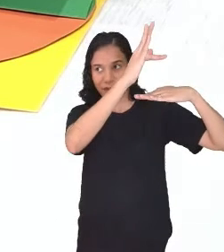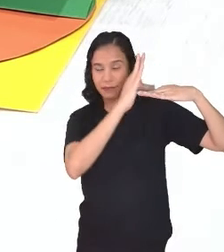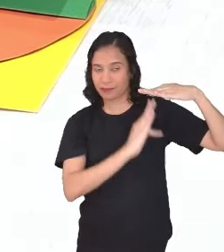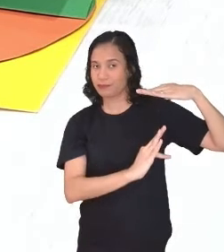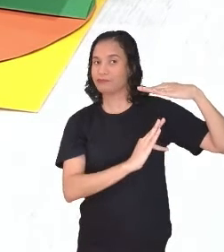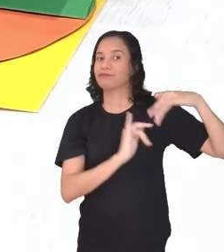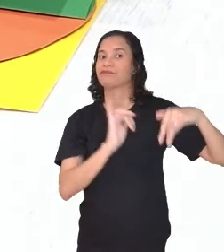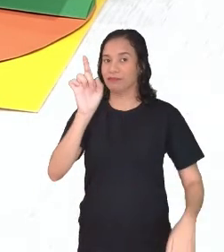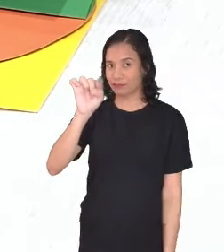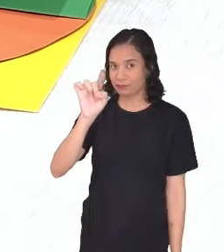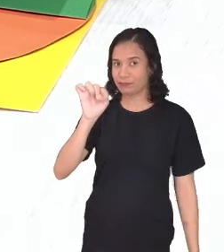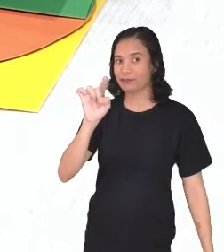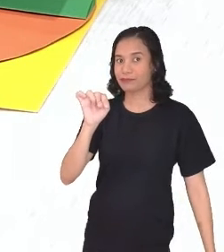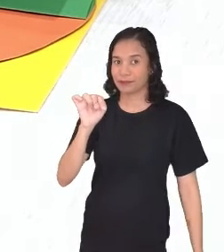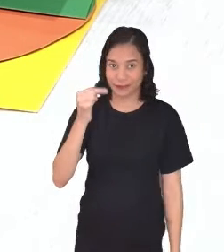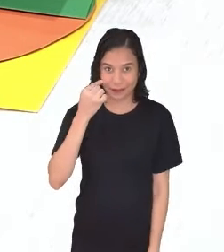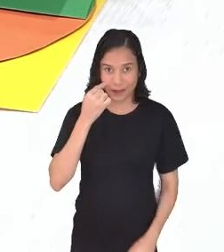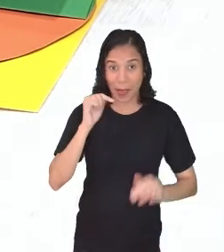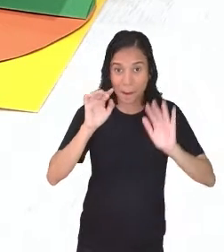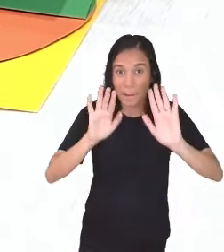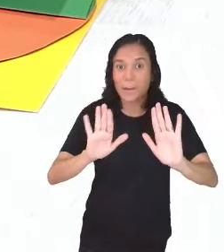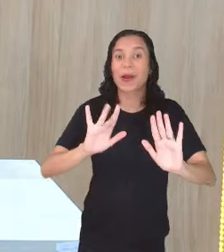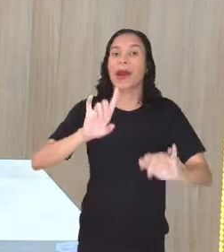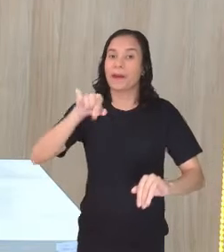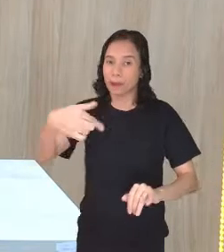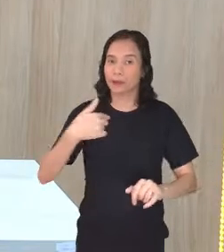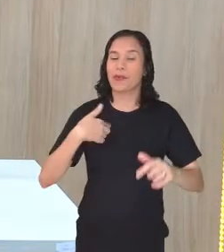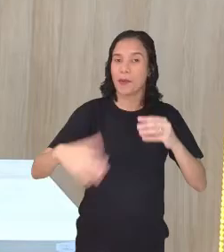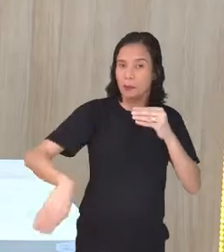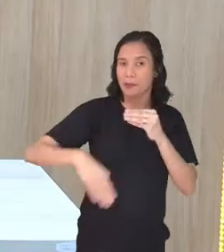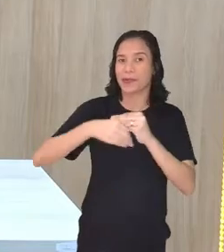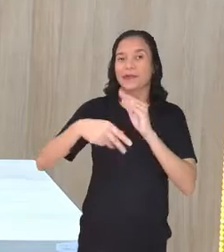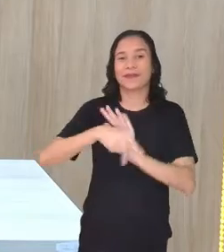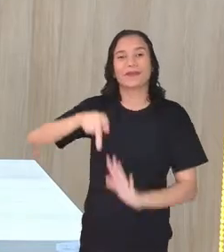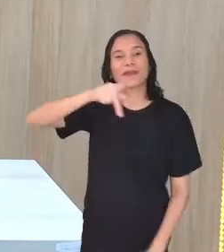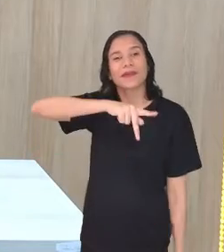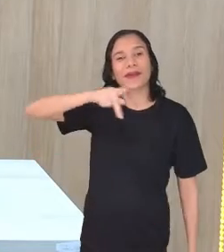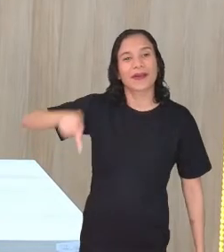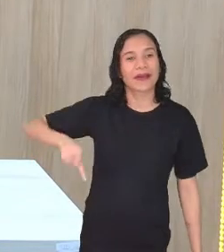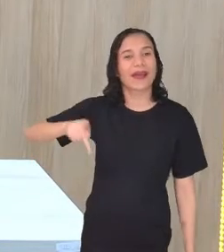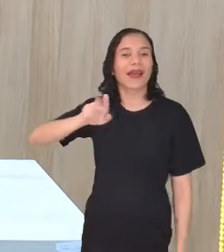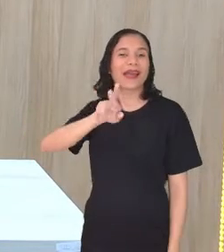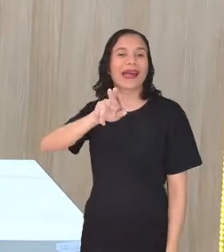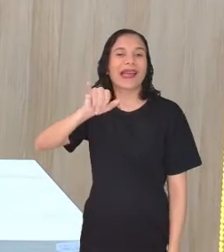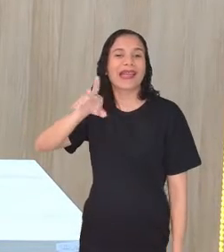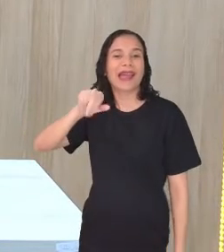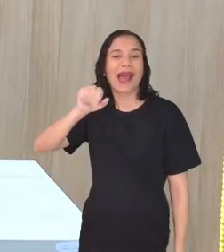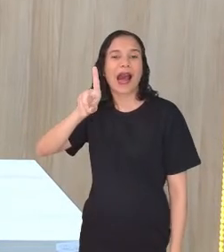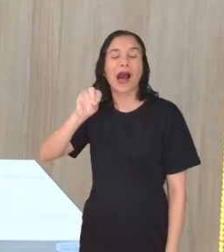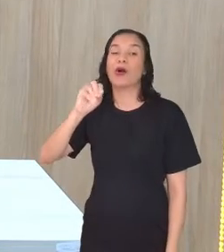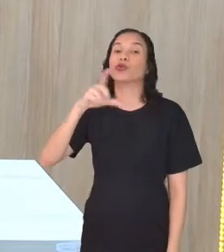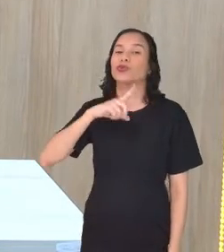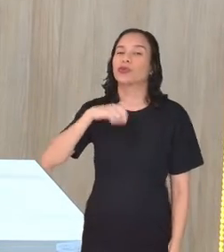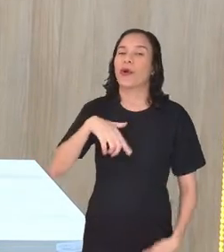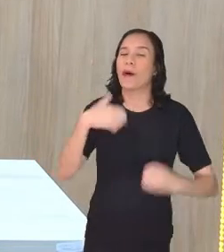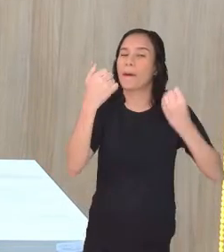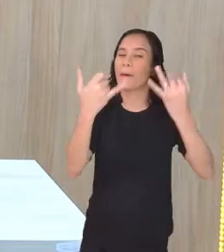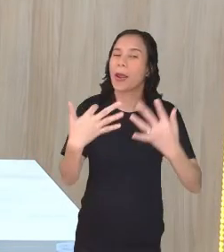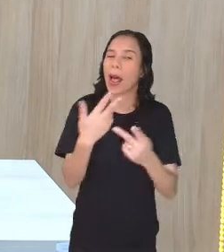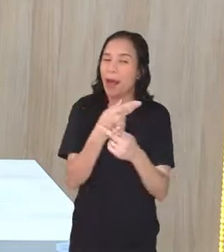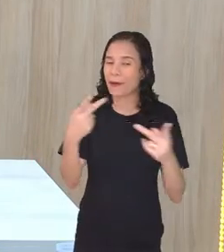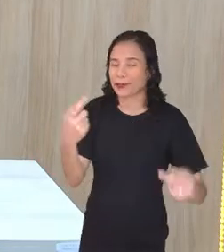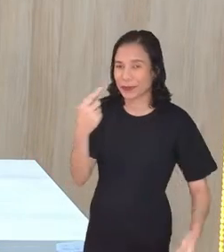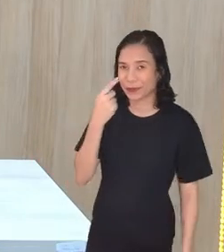Fração. Espera aí, que daqui a pouco, o professor Ricardo vai dar uma deixa para